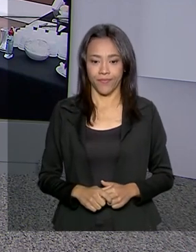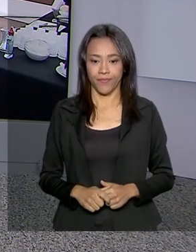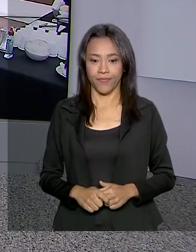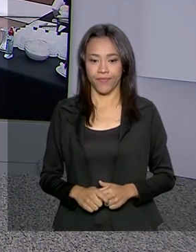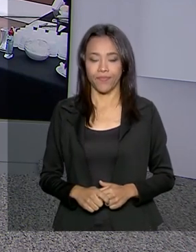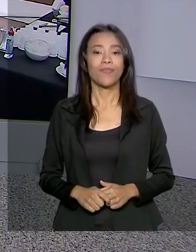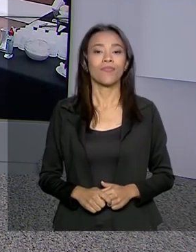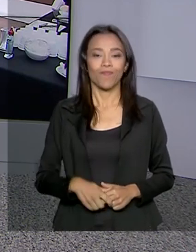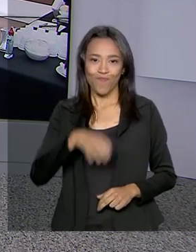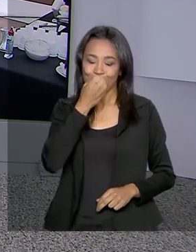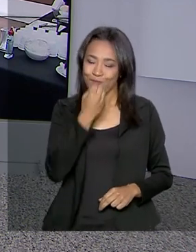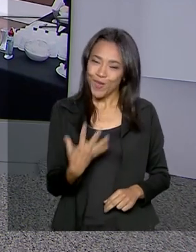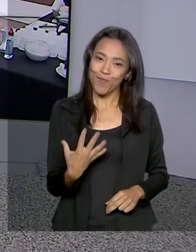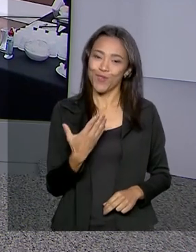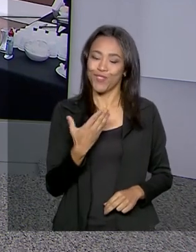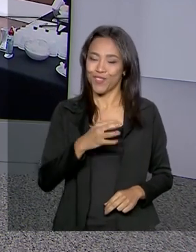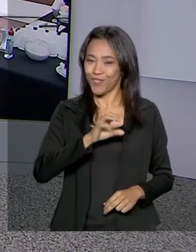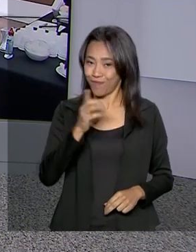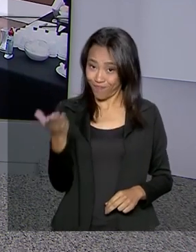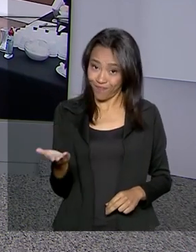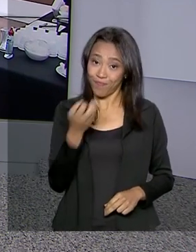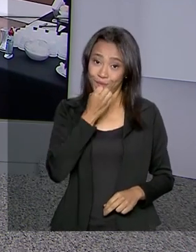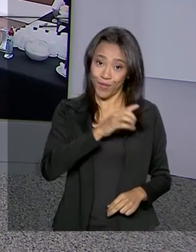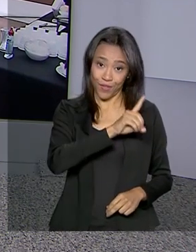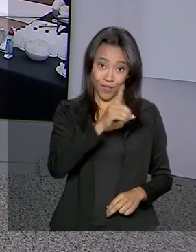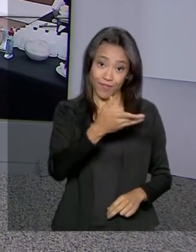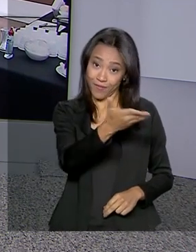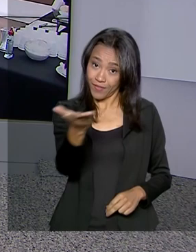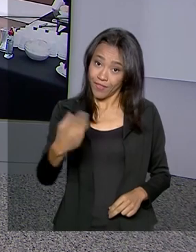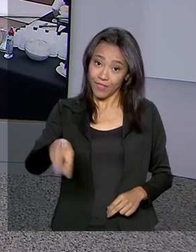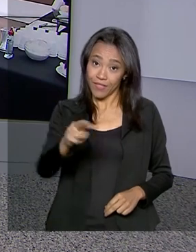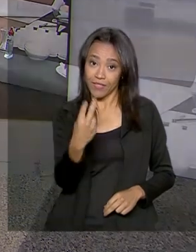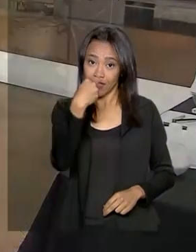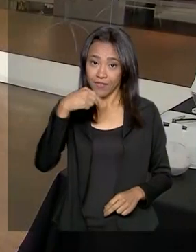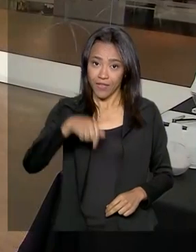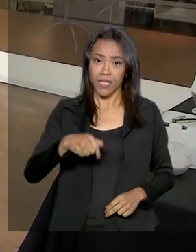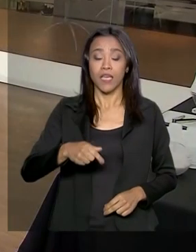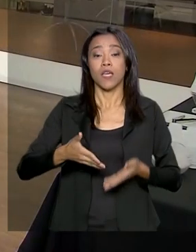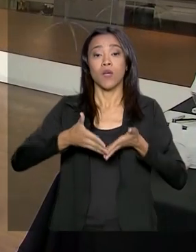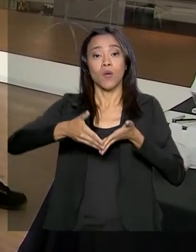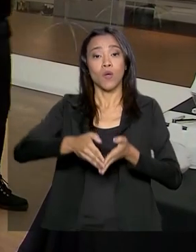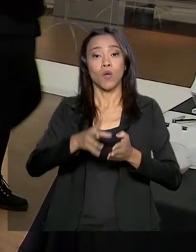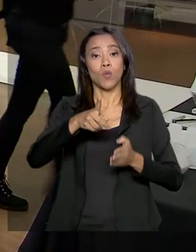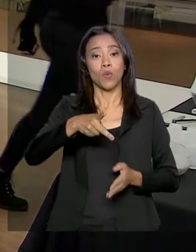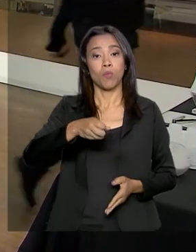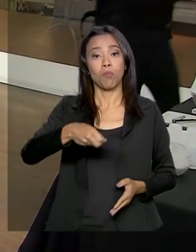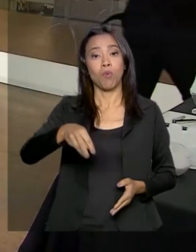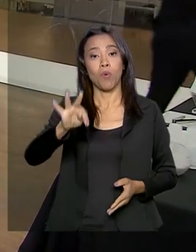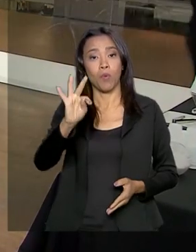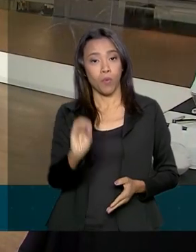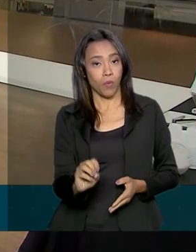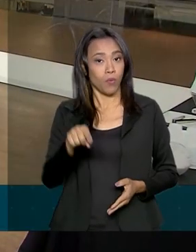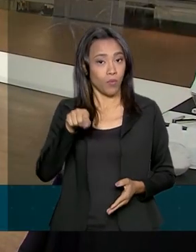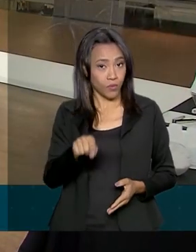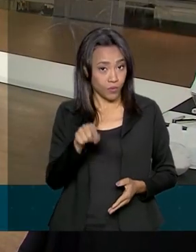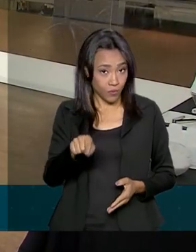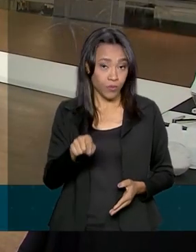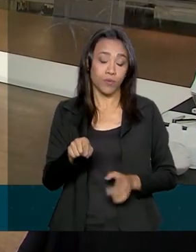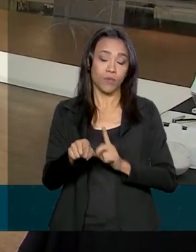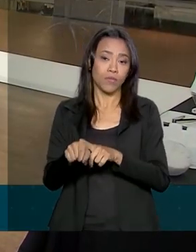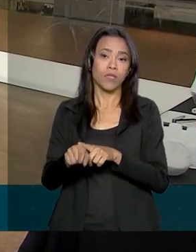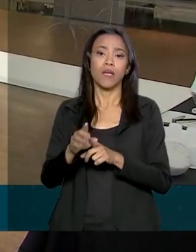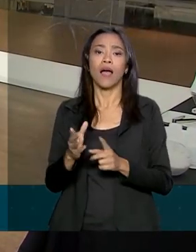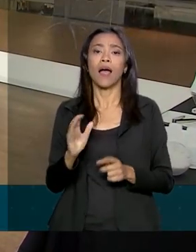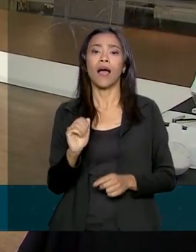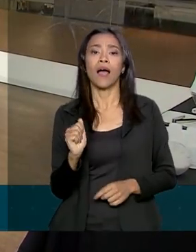Bom dia, Renata, bom dia a você que acompanha o Brasil em Dia. No Porto de Santos, a Agência Nacional de Transportes Aquaviários, a